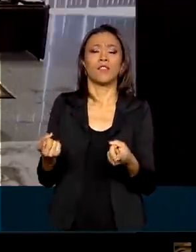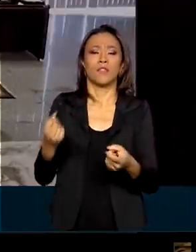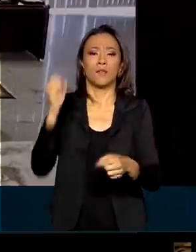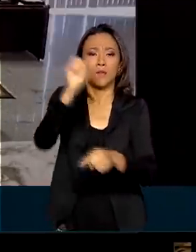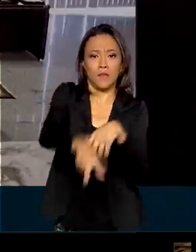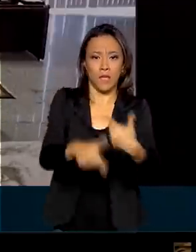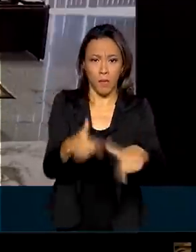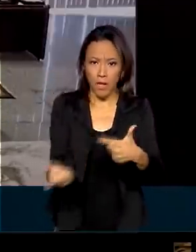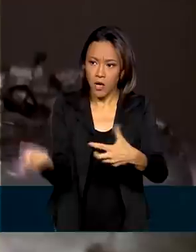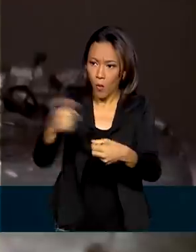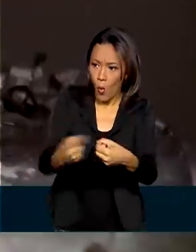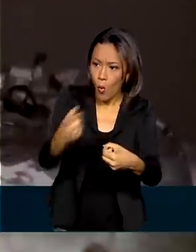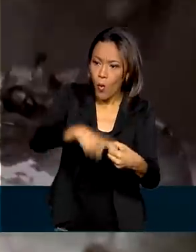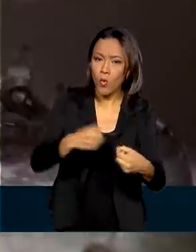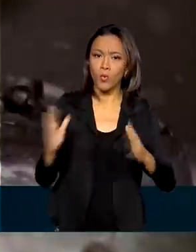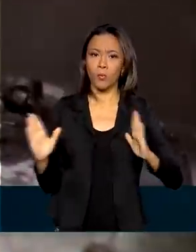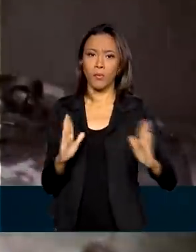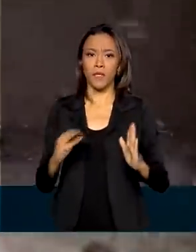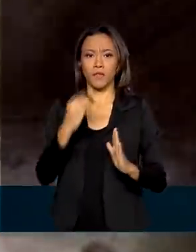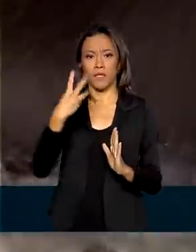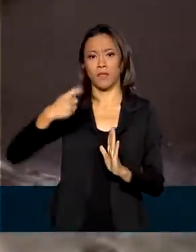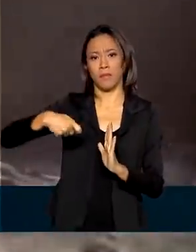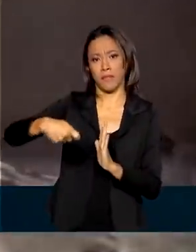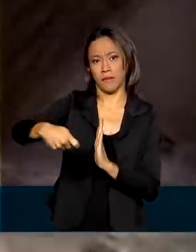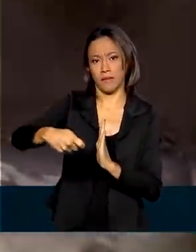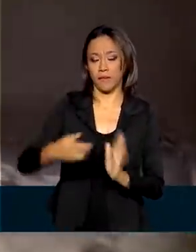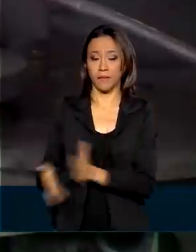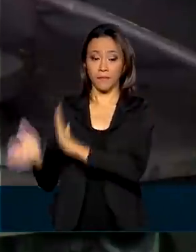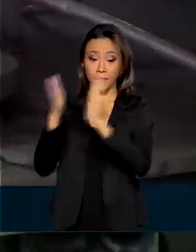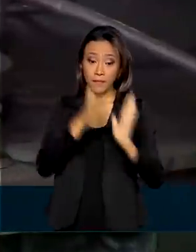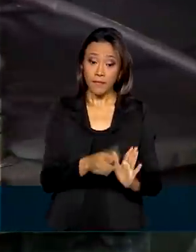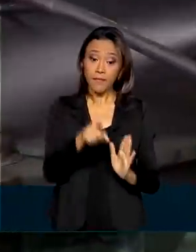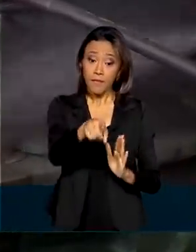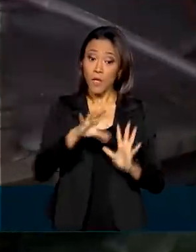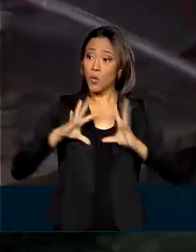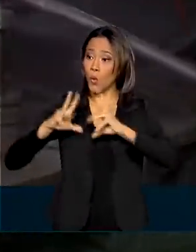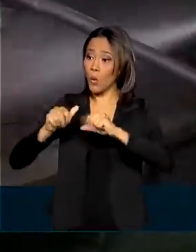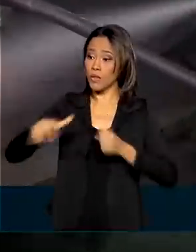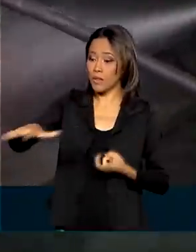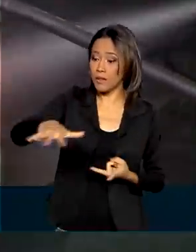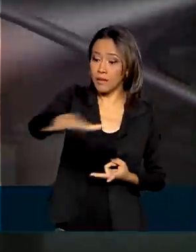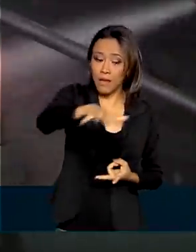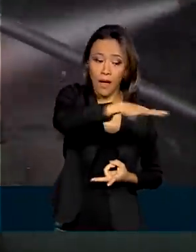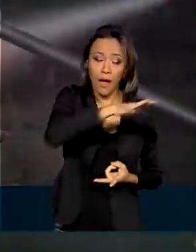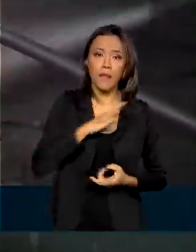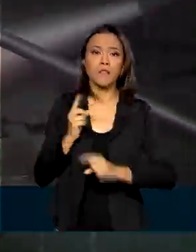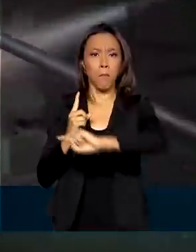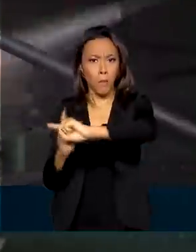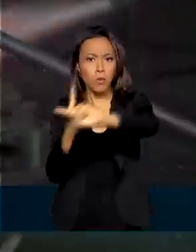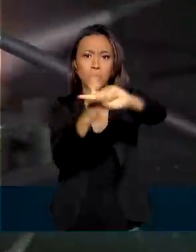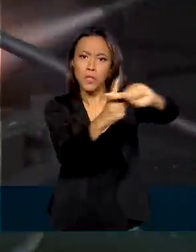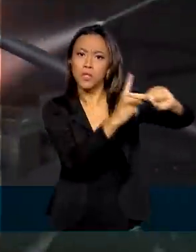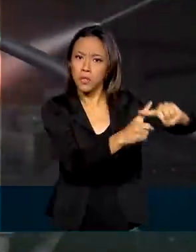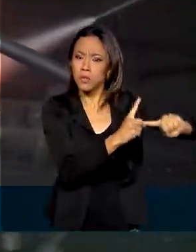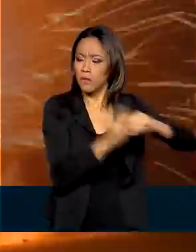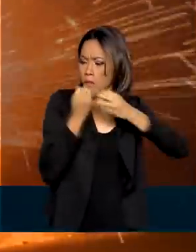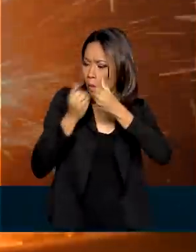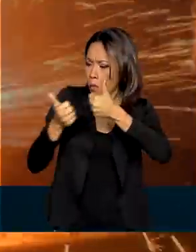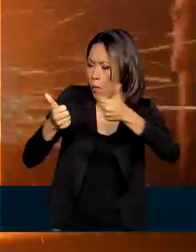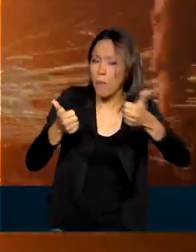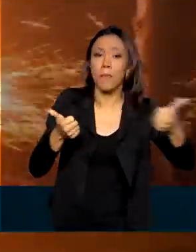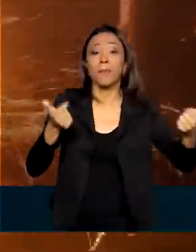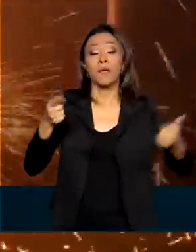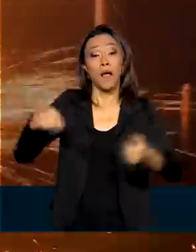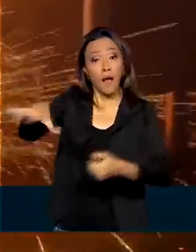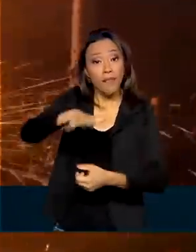em três meses. Todos os setores registraram saldo positivo em setembro. Destaque para o bom desempenho da indústria,